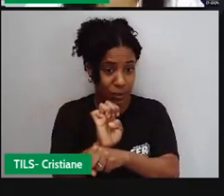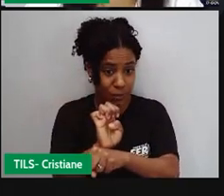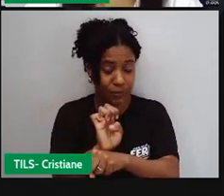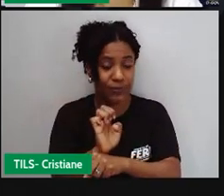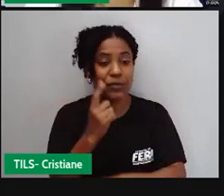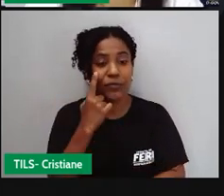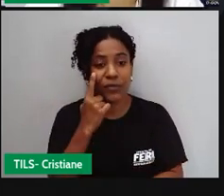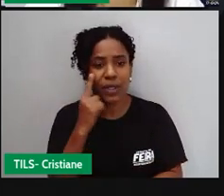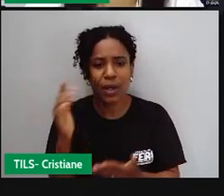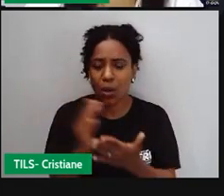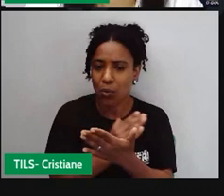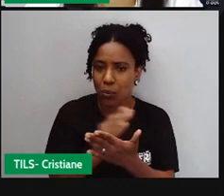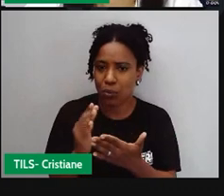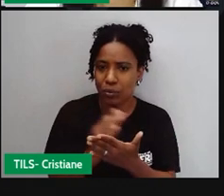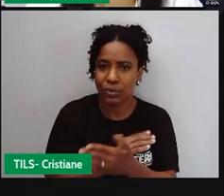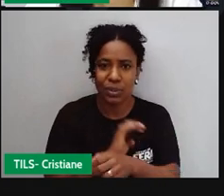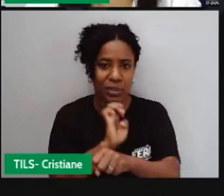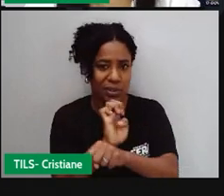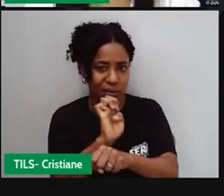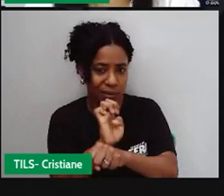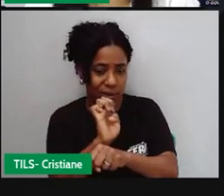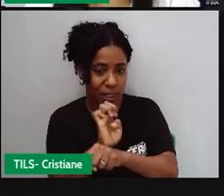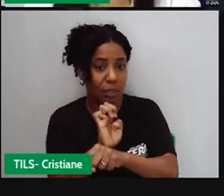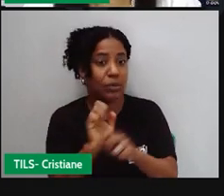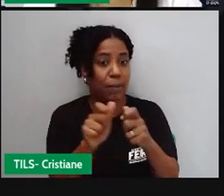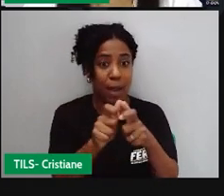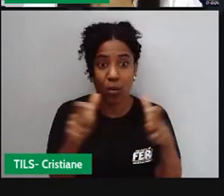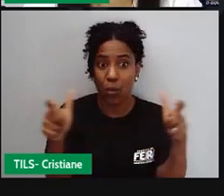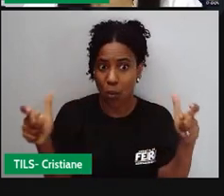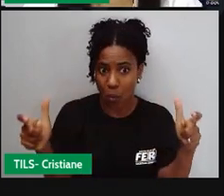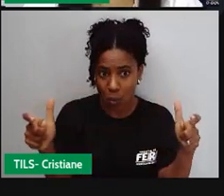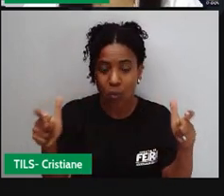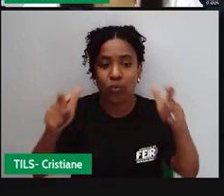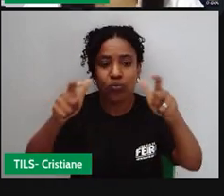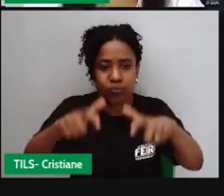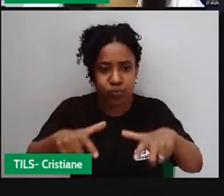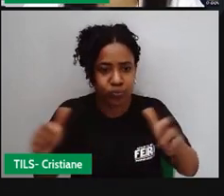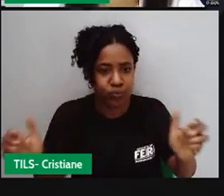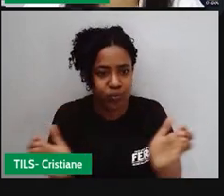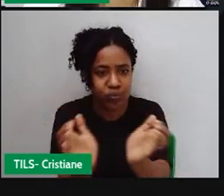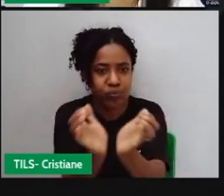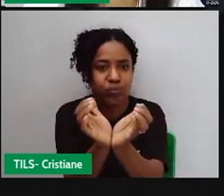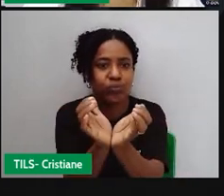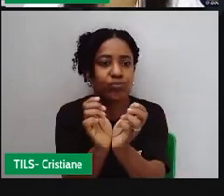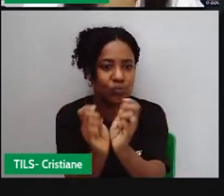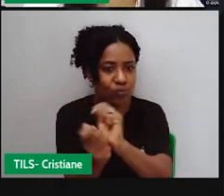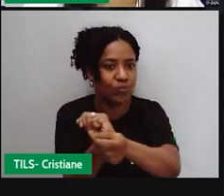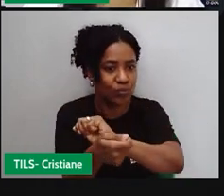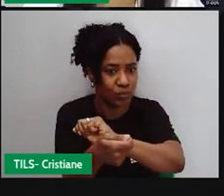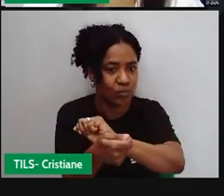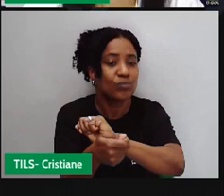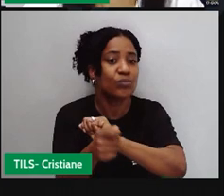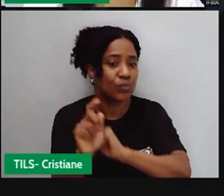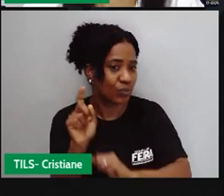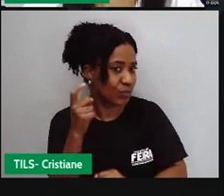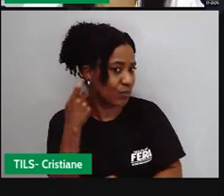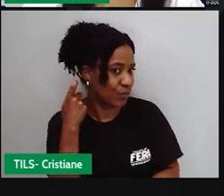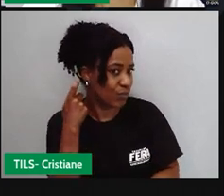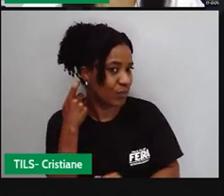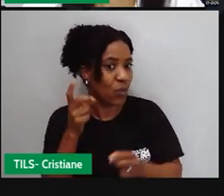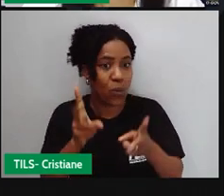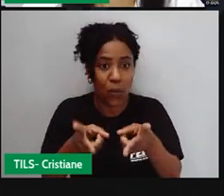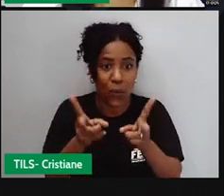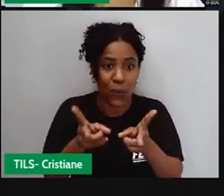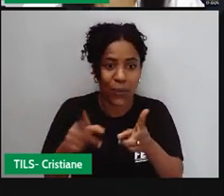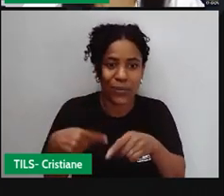estados, eles possuem uma quantidade maior, outros uma quantidade menor de remanescentes de quilombos.